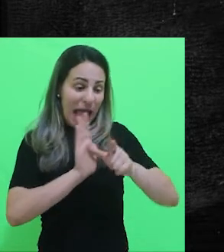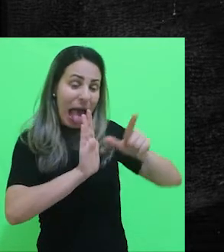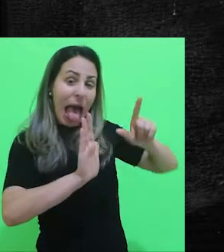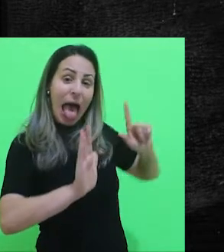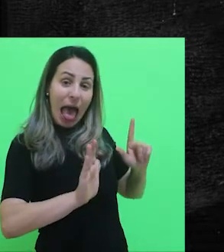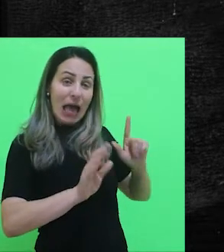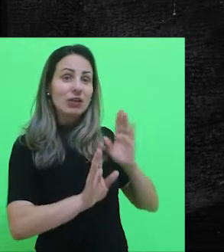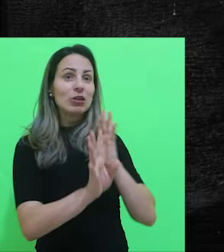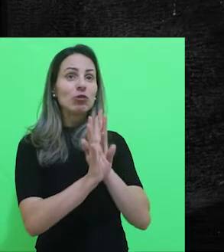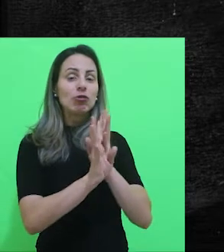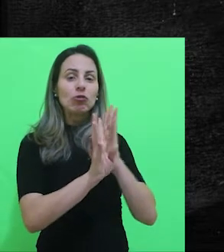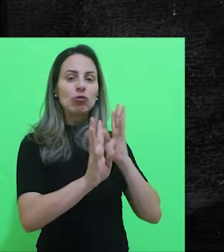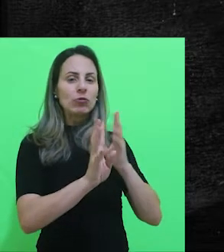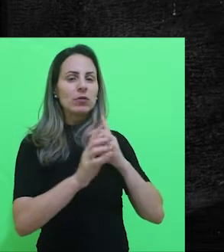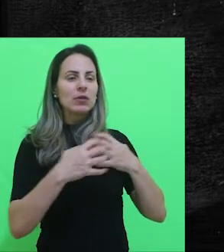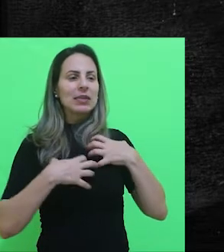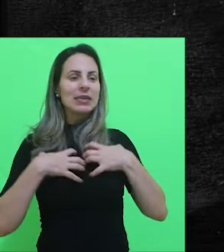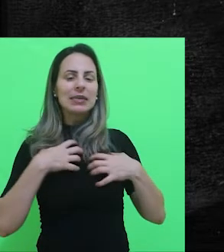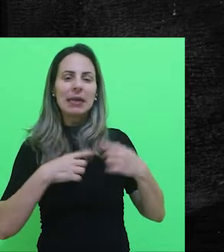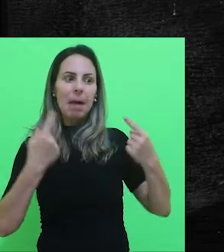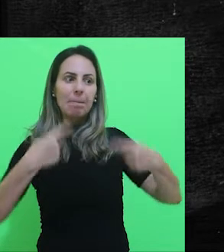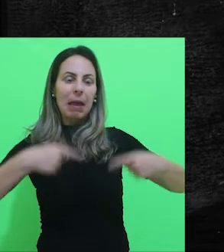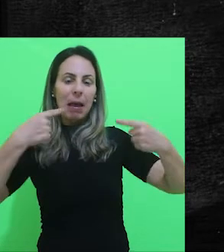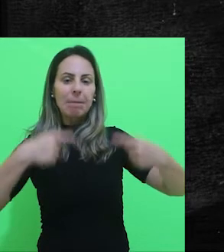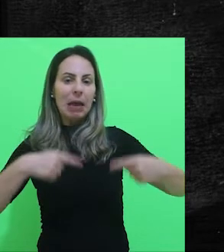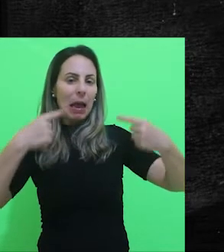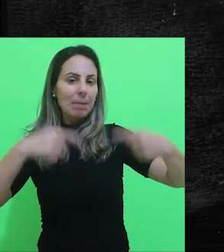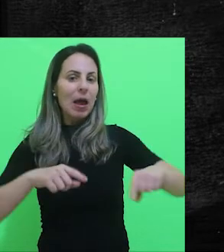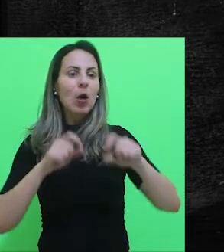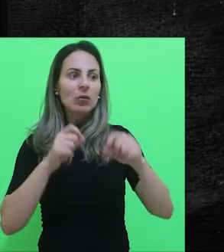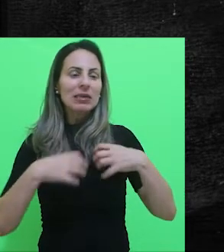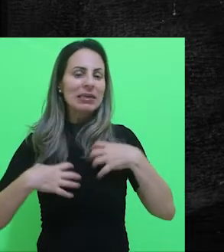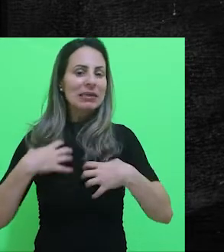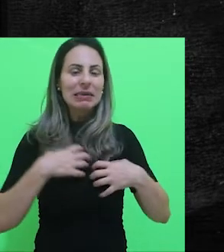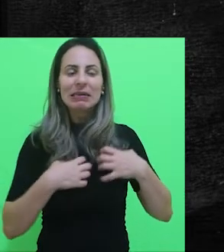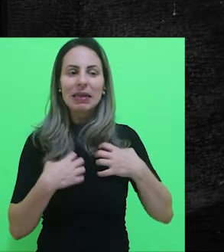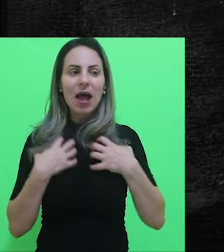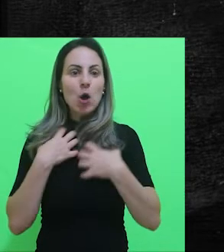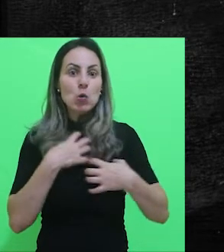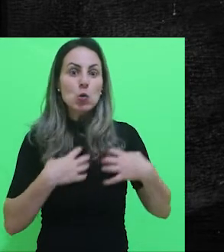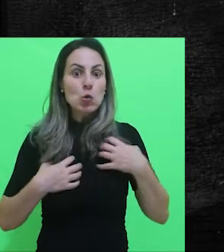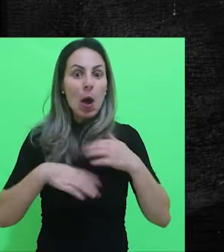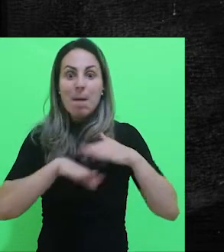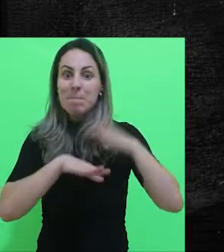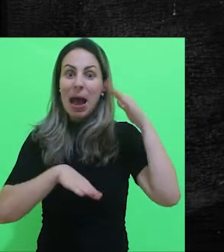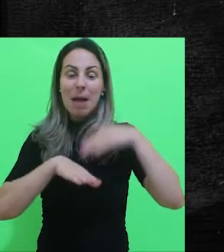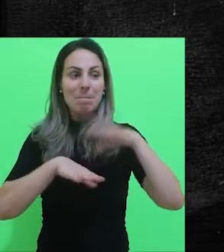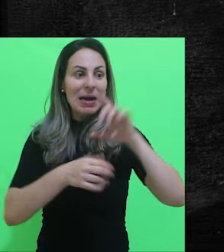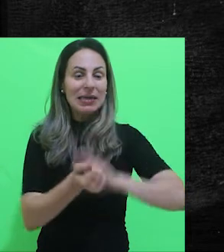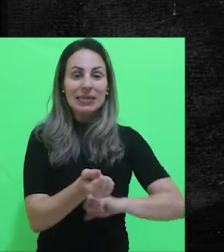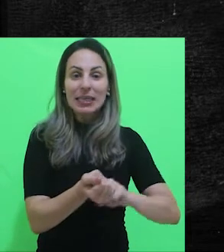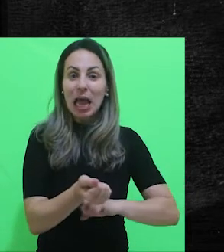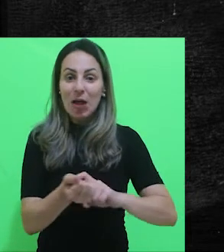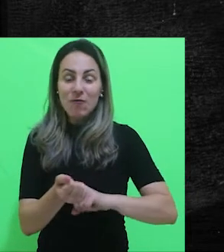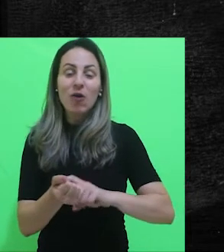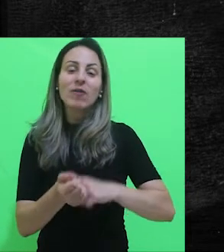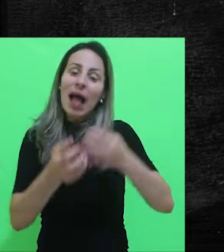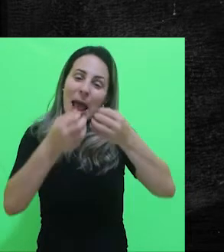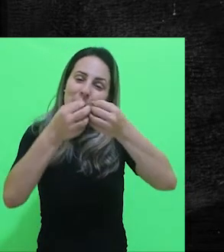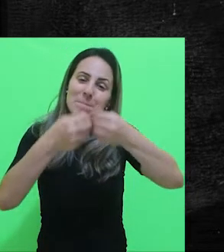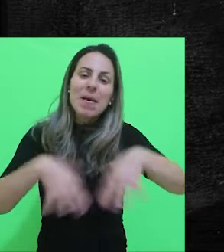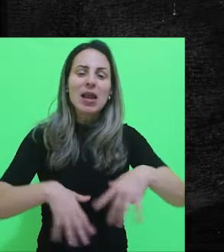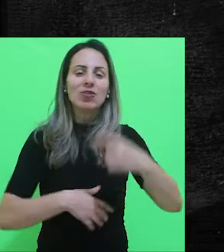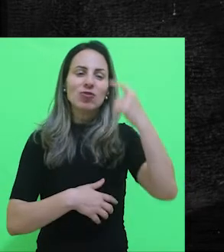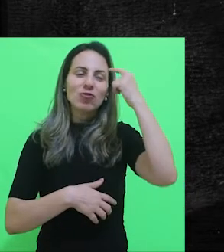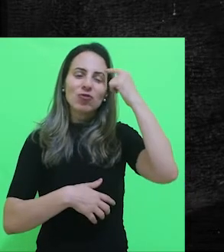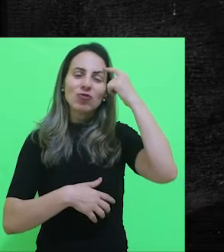cedo, o clima de competição tem a possibilidade de te deixar mais ansioso, mais tenso e isso vai prejudicar a sua